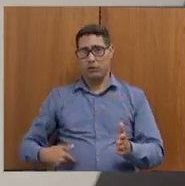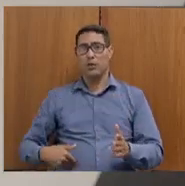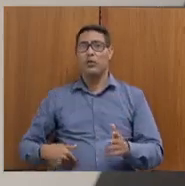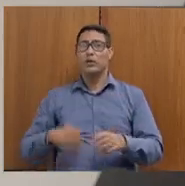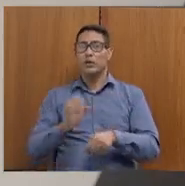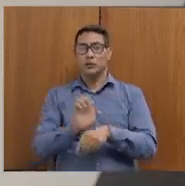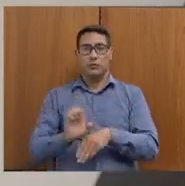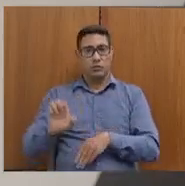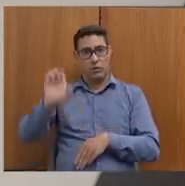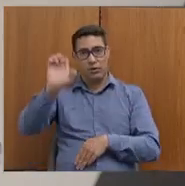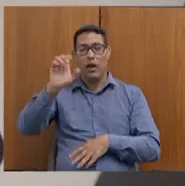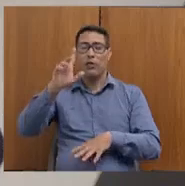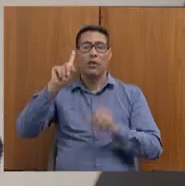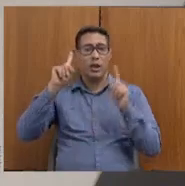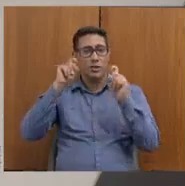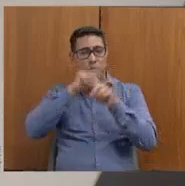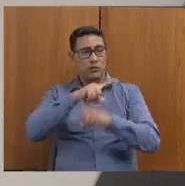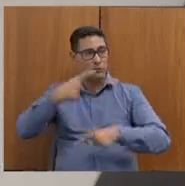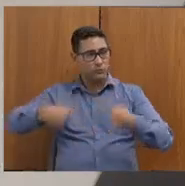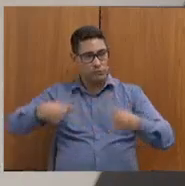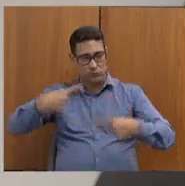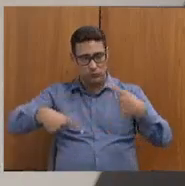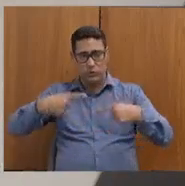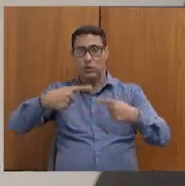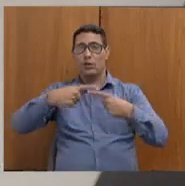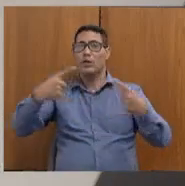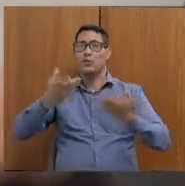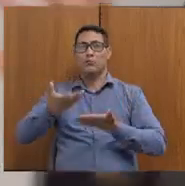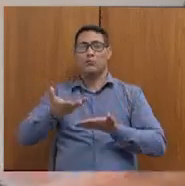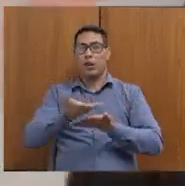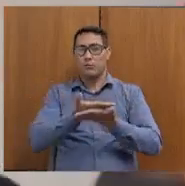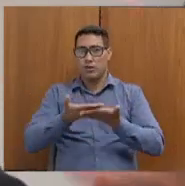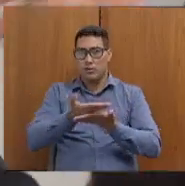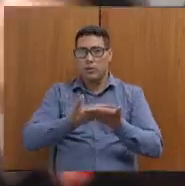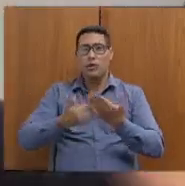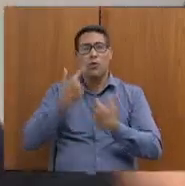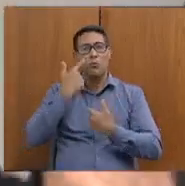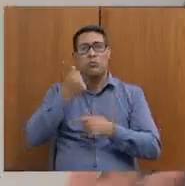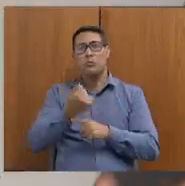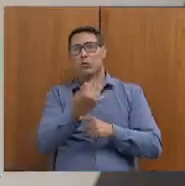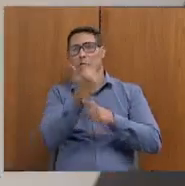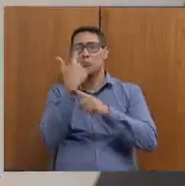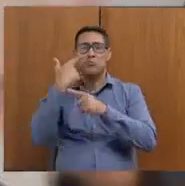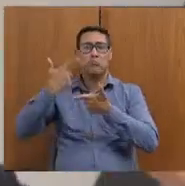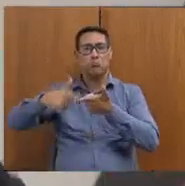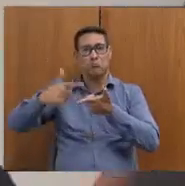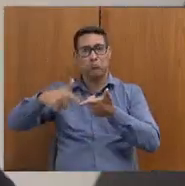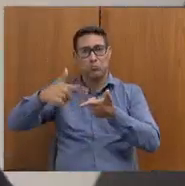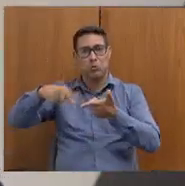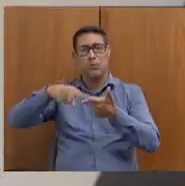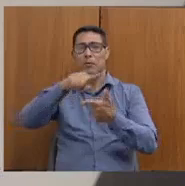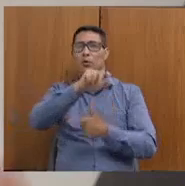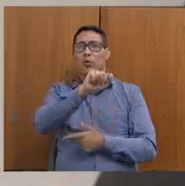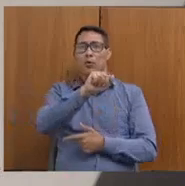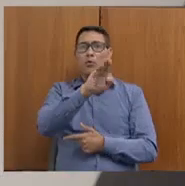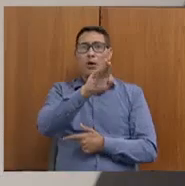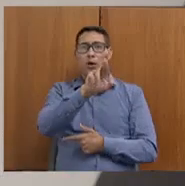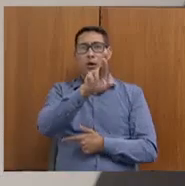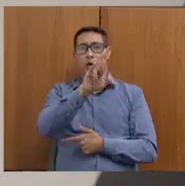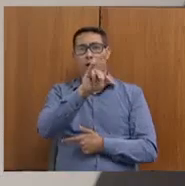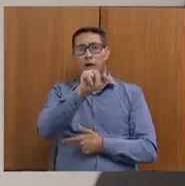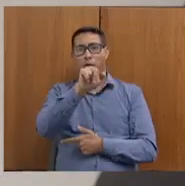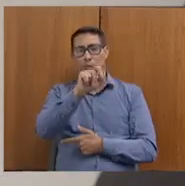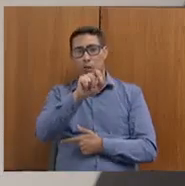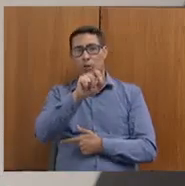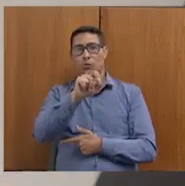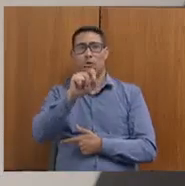de debater a metodologia de atendimento. Quantas vezes a gente vê problemas, como aqui em Belo Horizonte, o Abrigo São Paulo, que tem uma atuação,